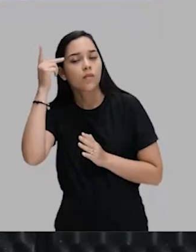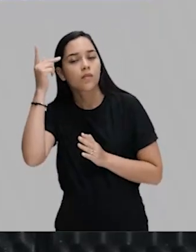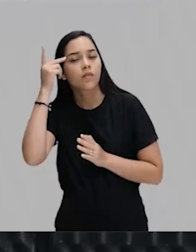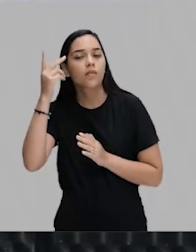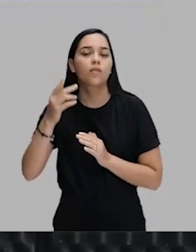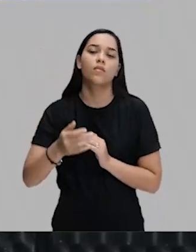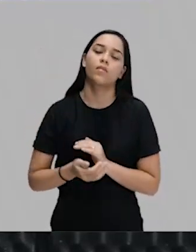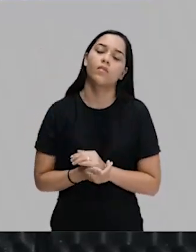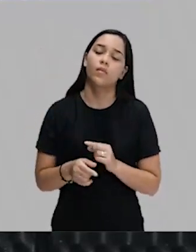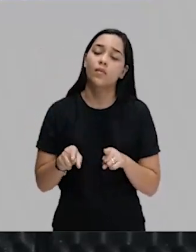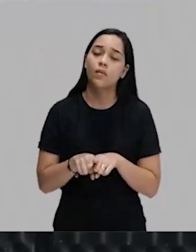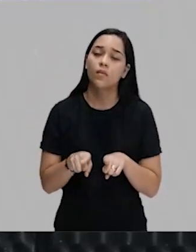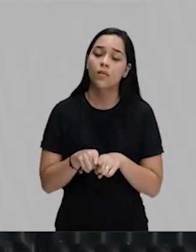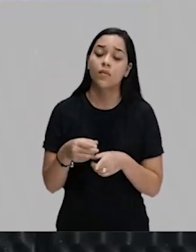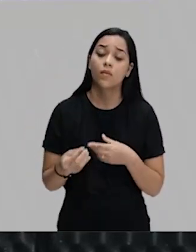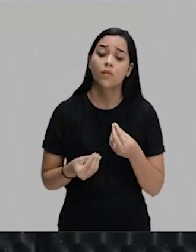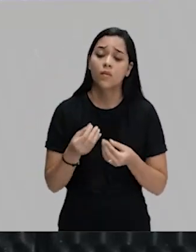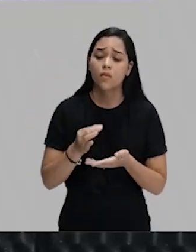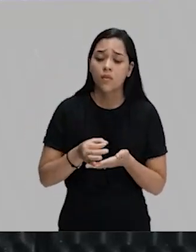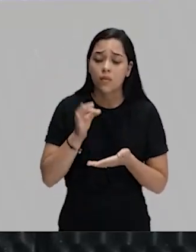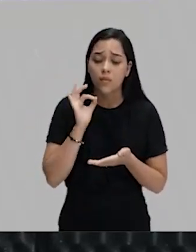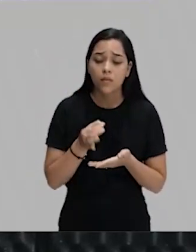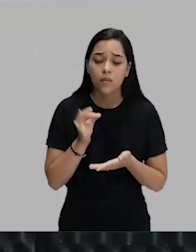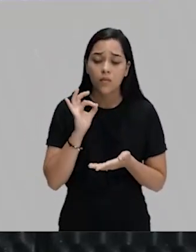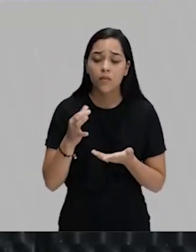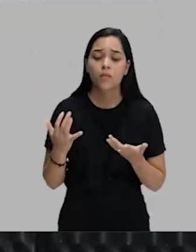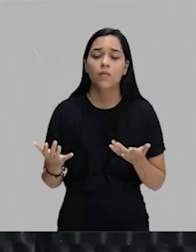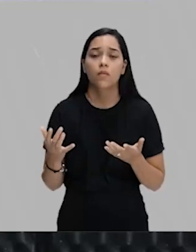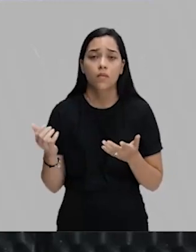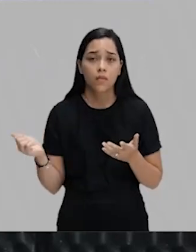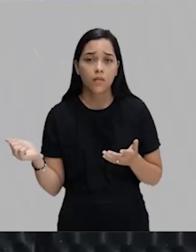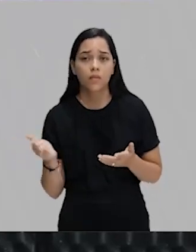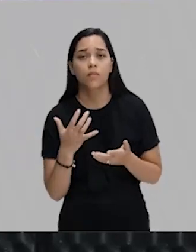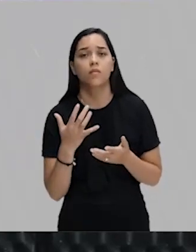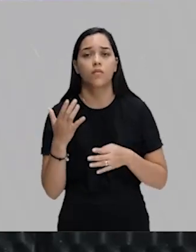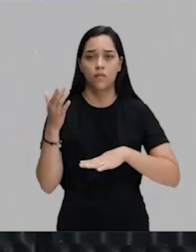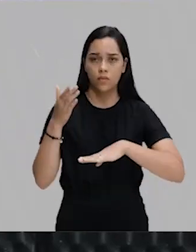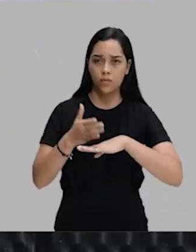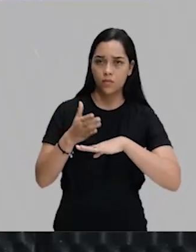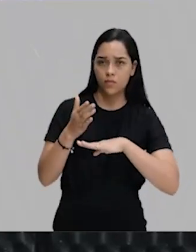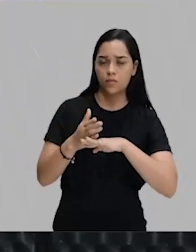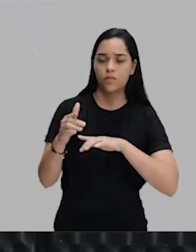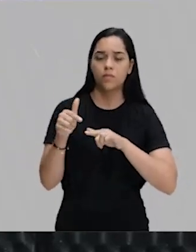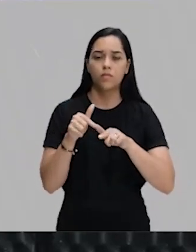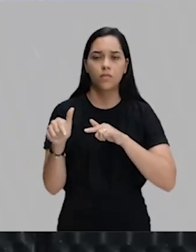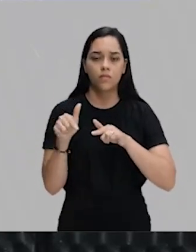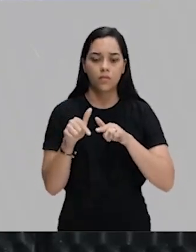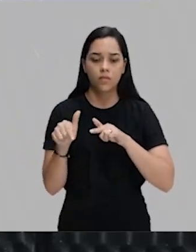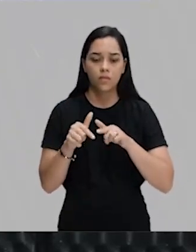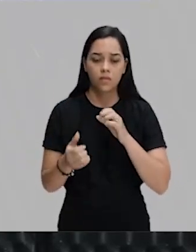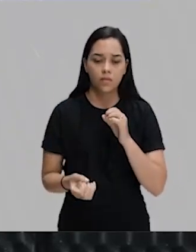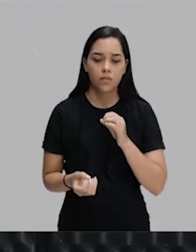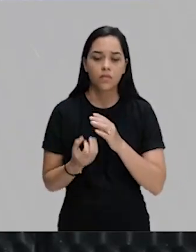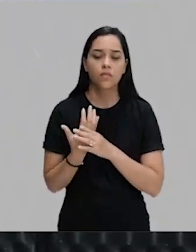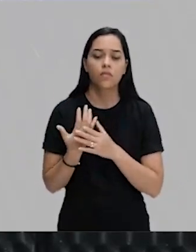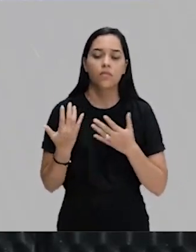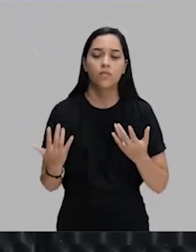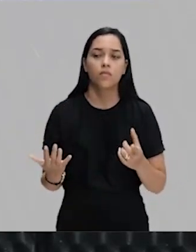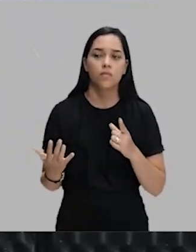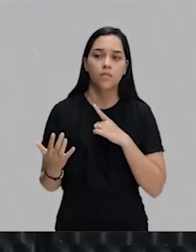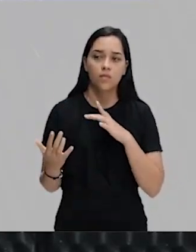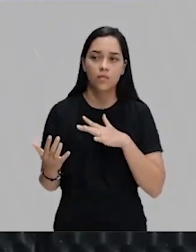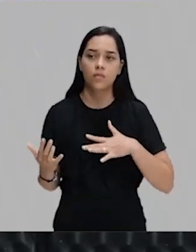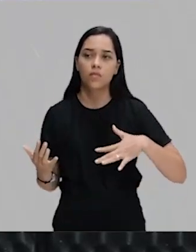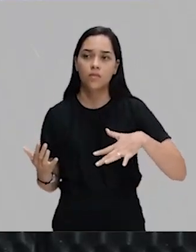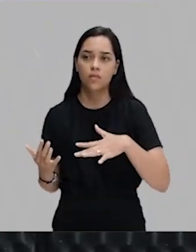A forma como o café é modernizado, é trabalhado, é produzido na